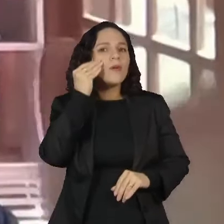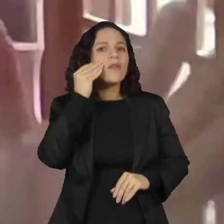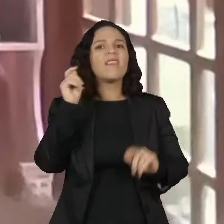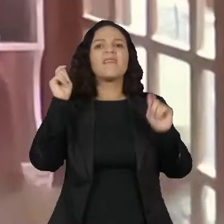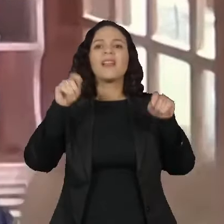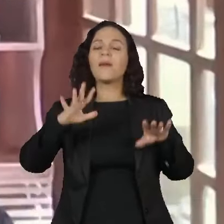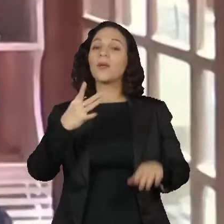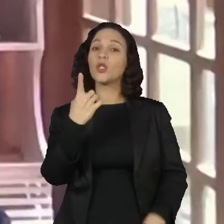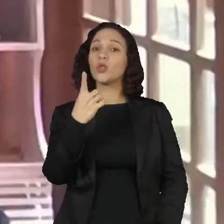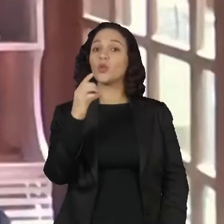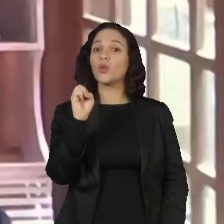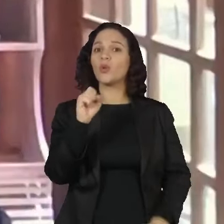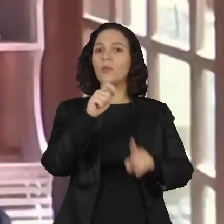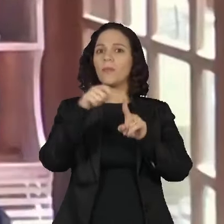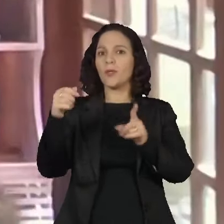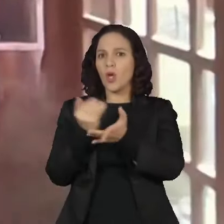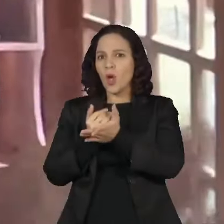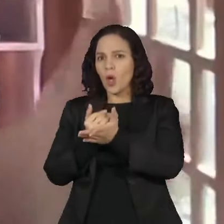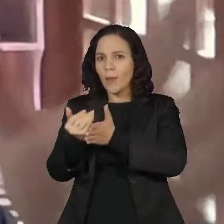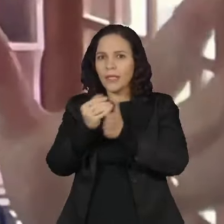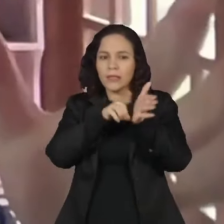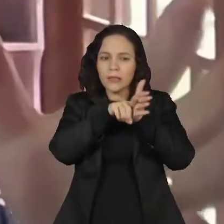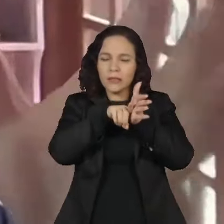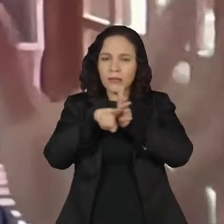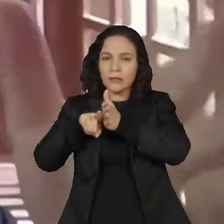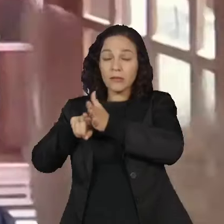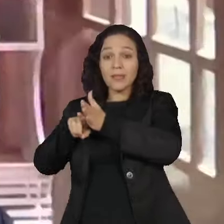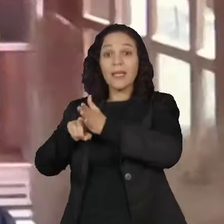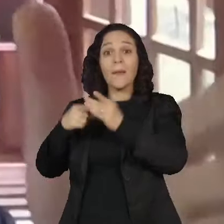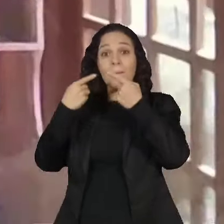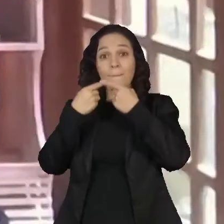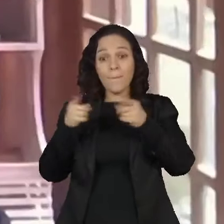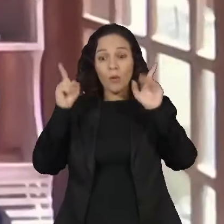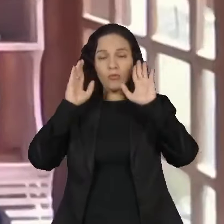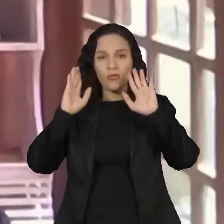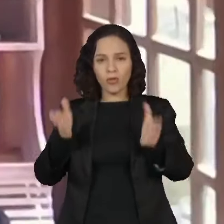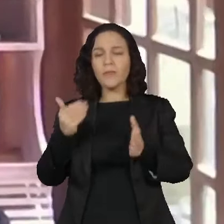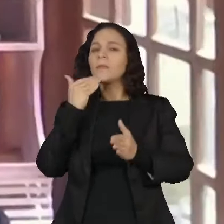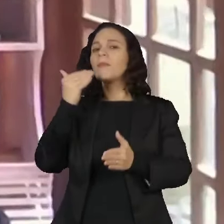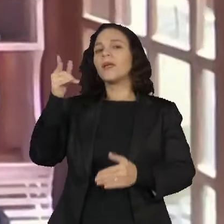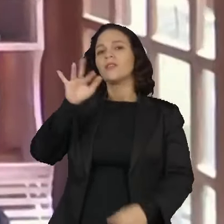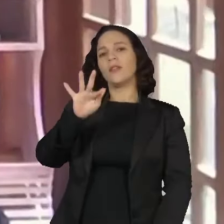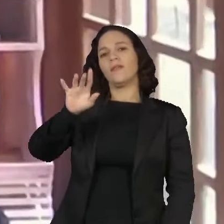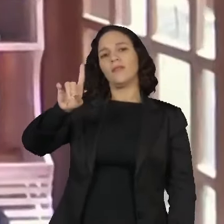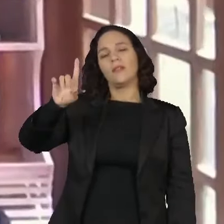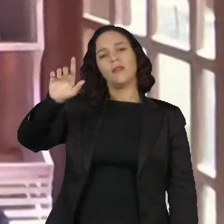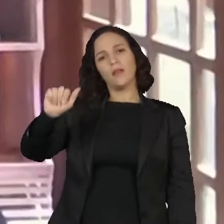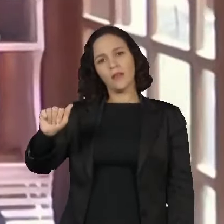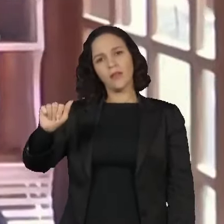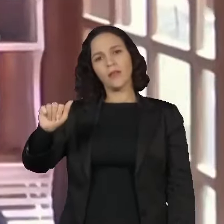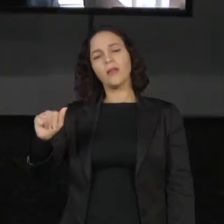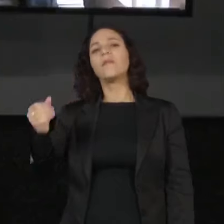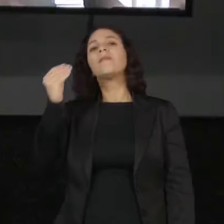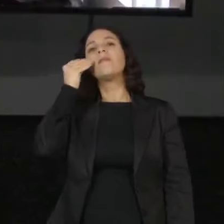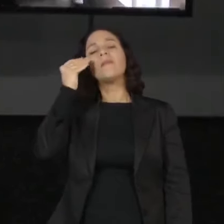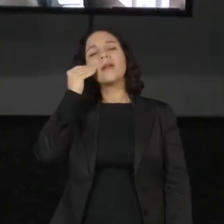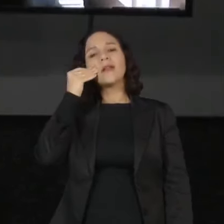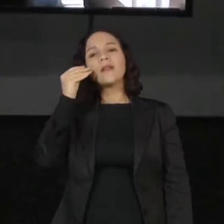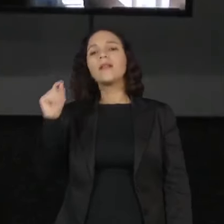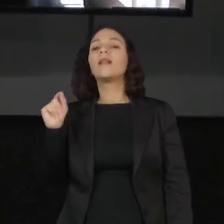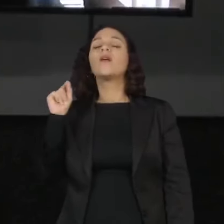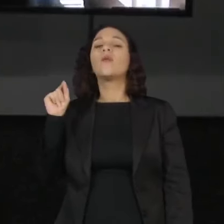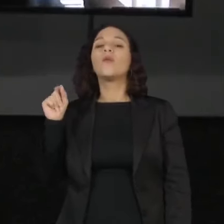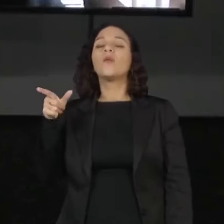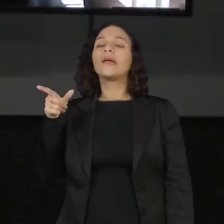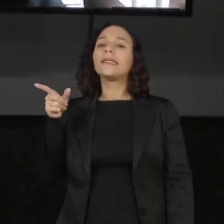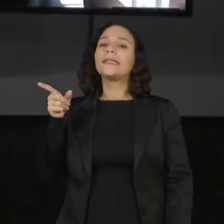18 meses do início do trial, de nós solicitarmos ao FDA condições para fazer o que eles chamam de um